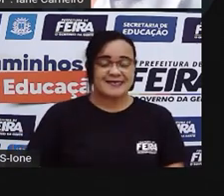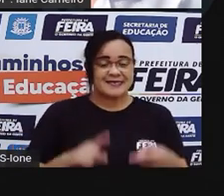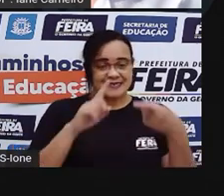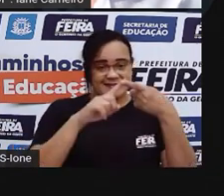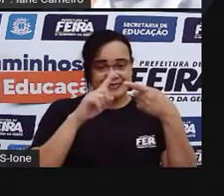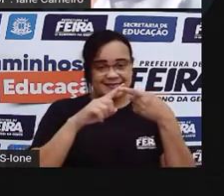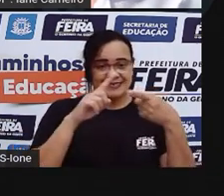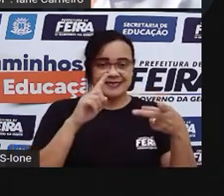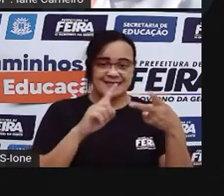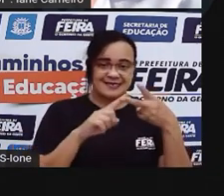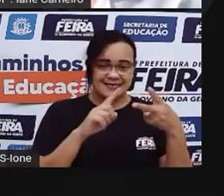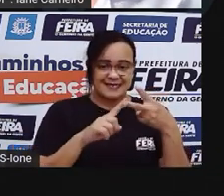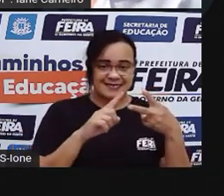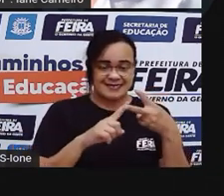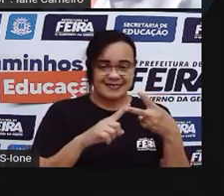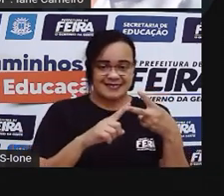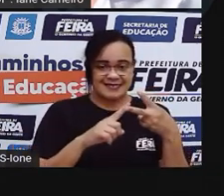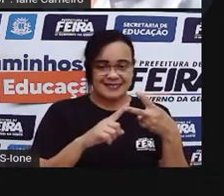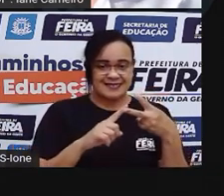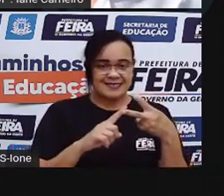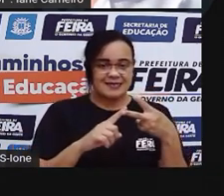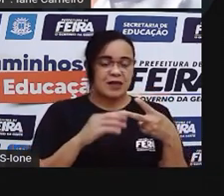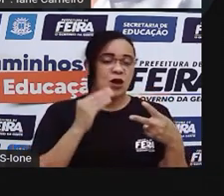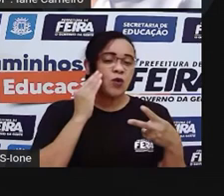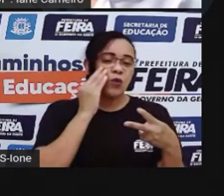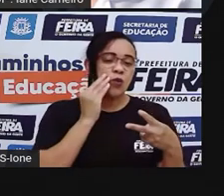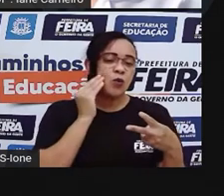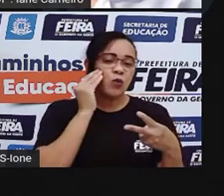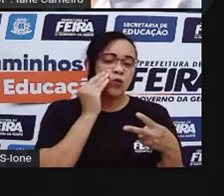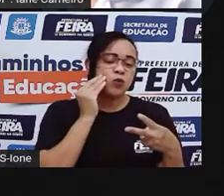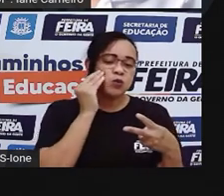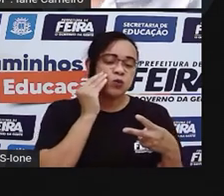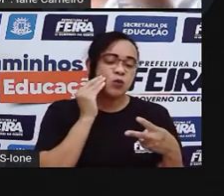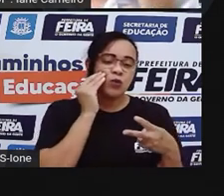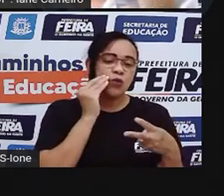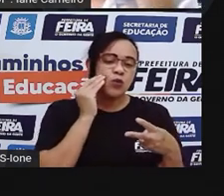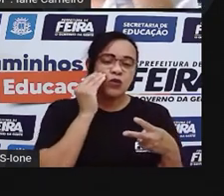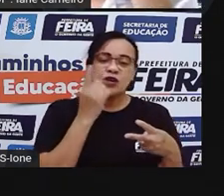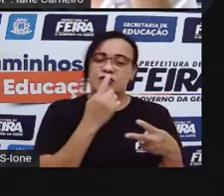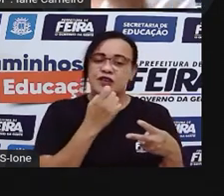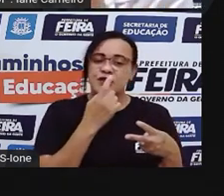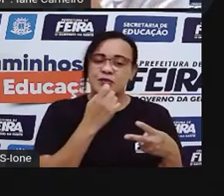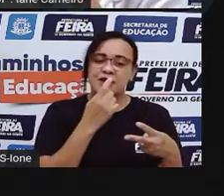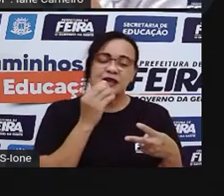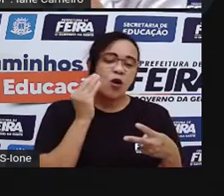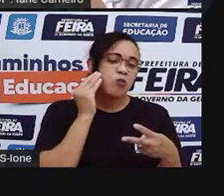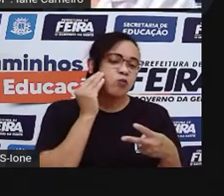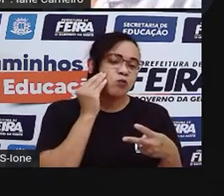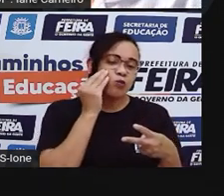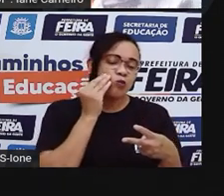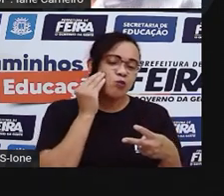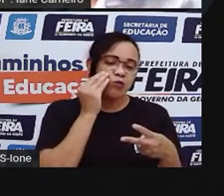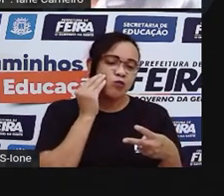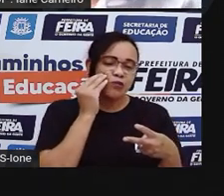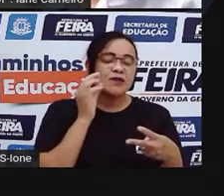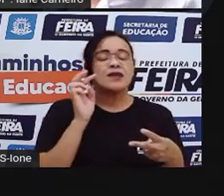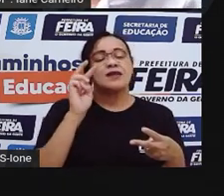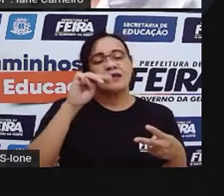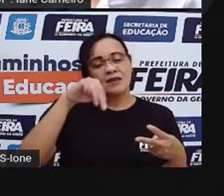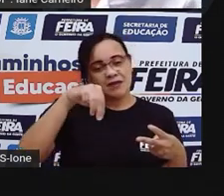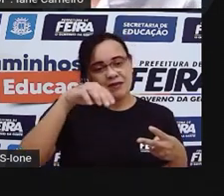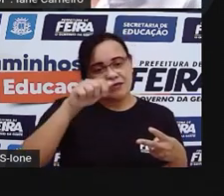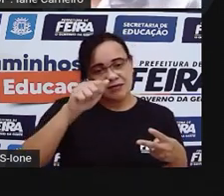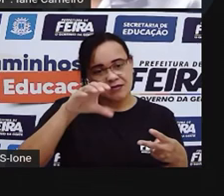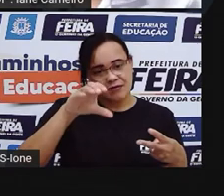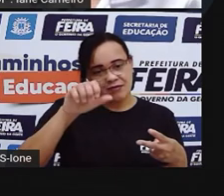E tem a maçã Do rosto A bochechinha Da gente Essa parte aqui Ó A maçã Do rosto Então